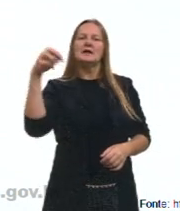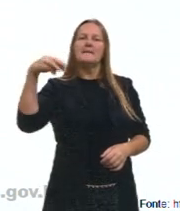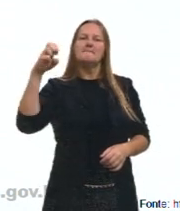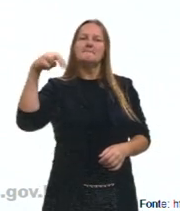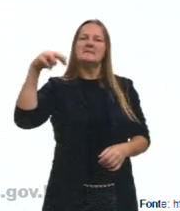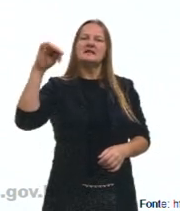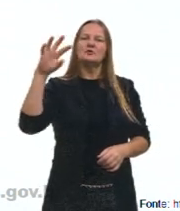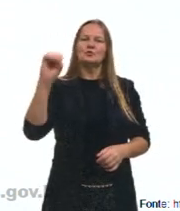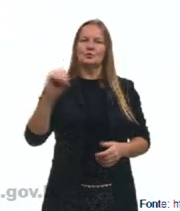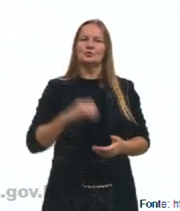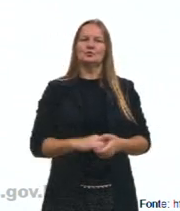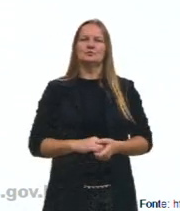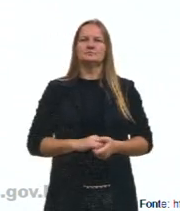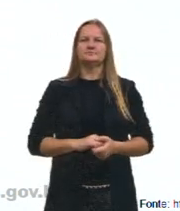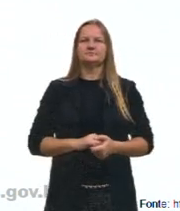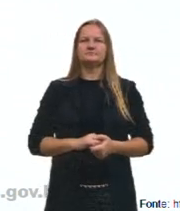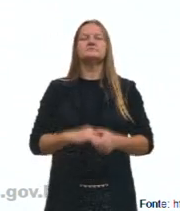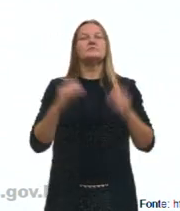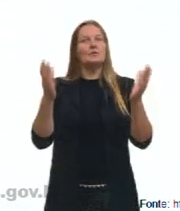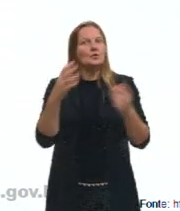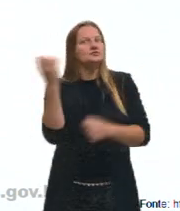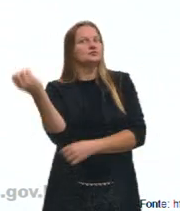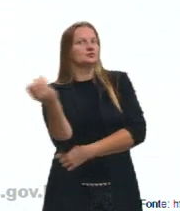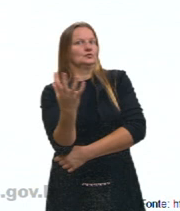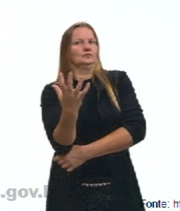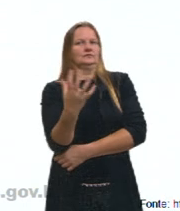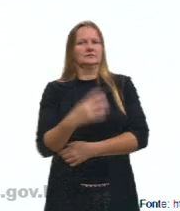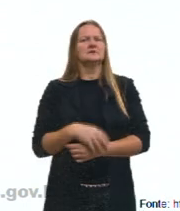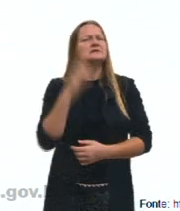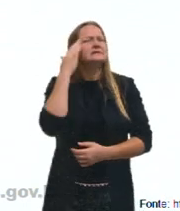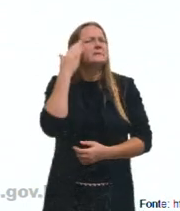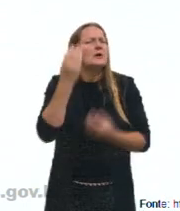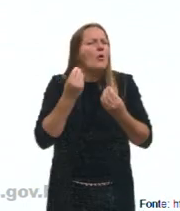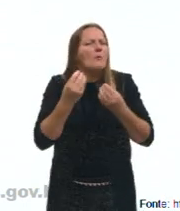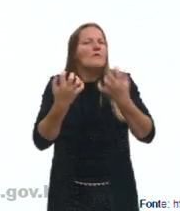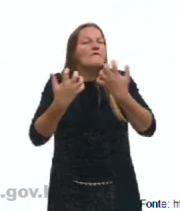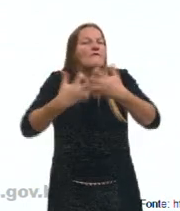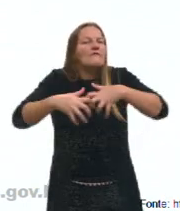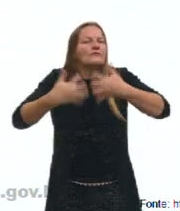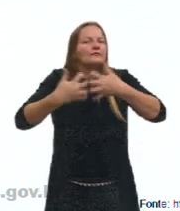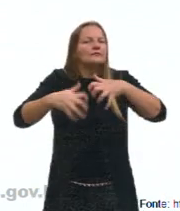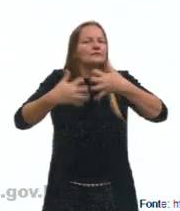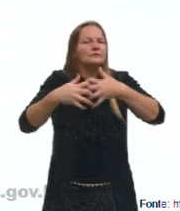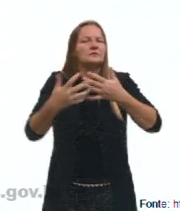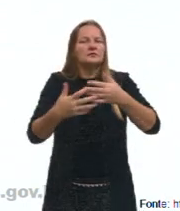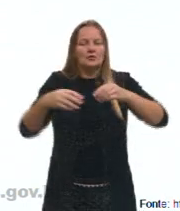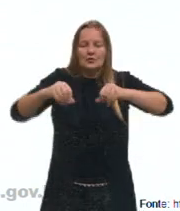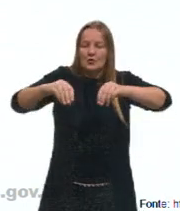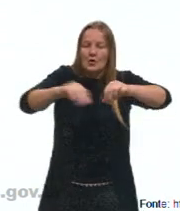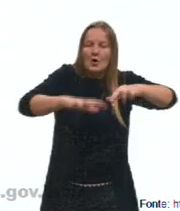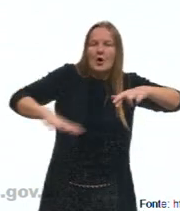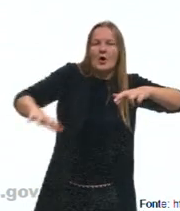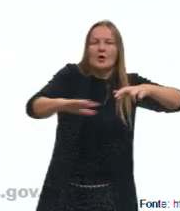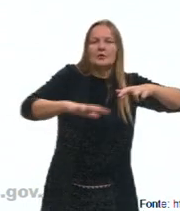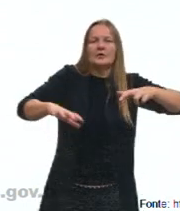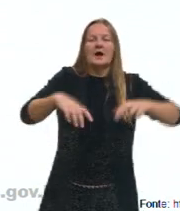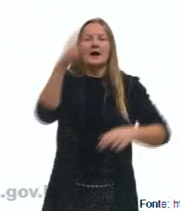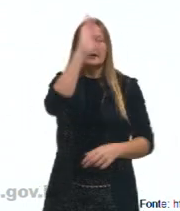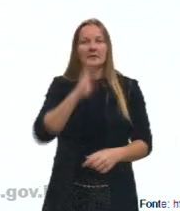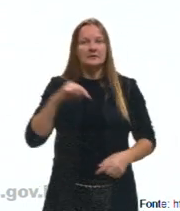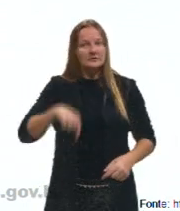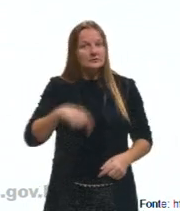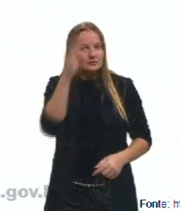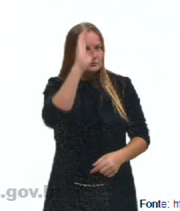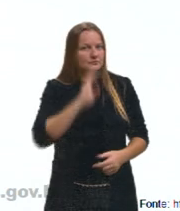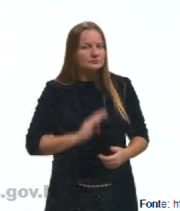questão aí para a gente saber como é que está funcionando o território. Para nós, aqui no Brasil, por exemplo,